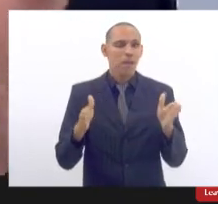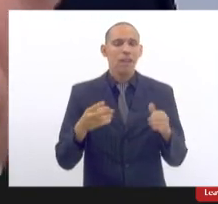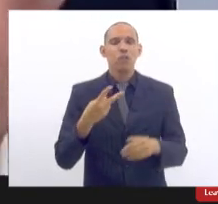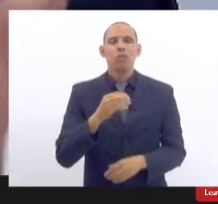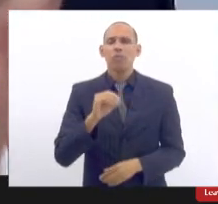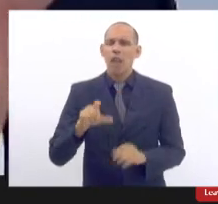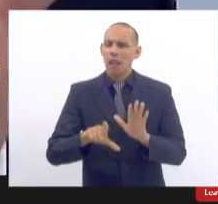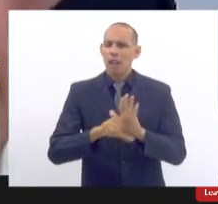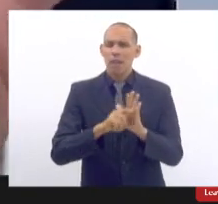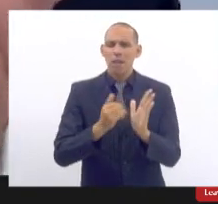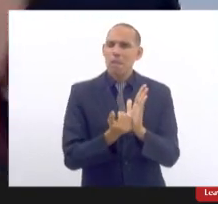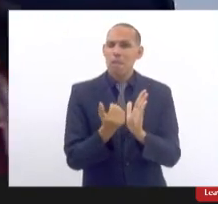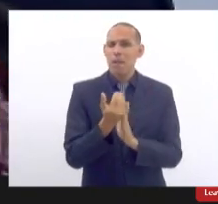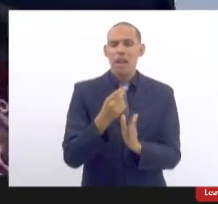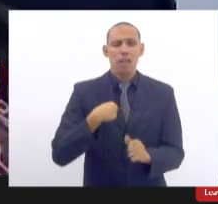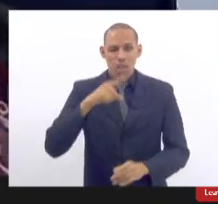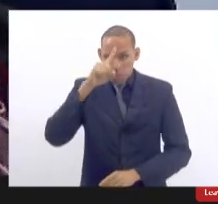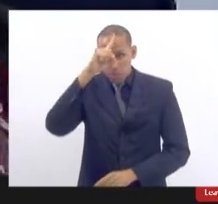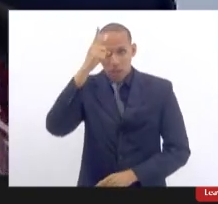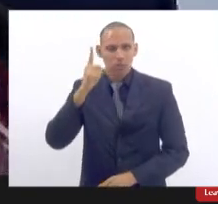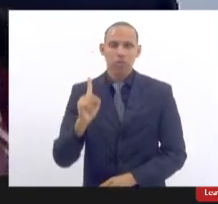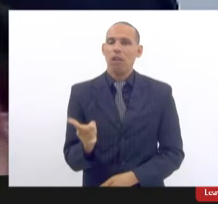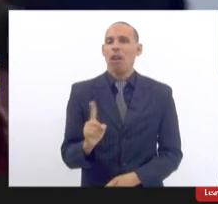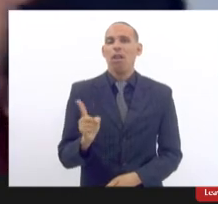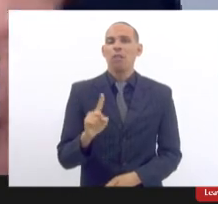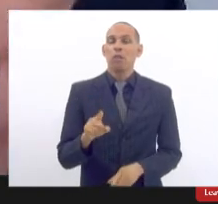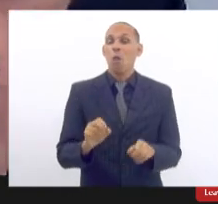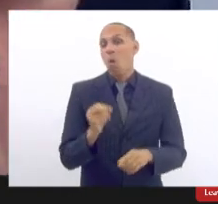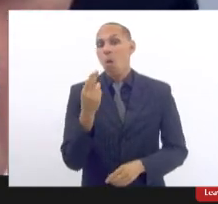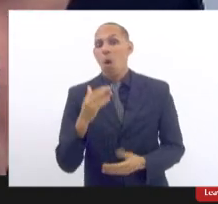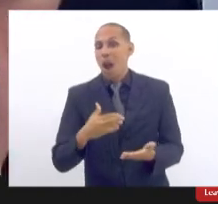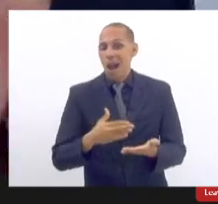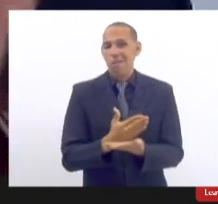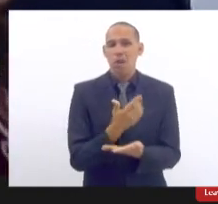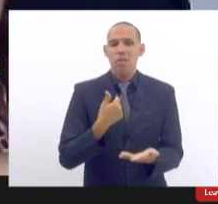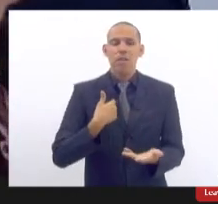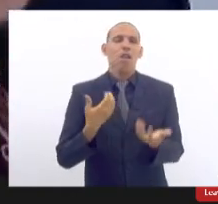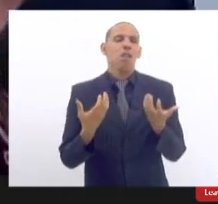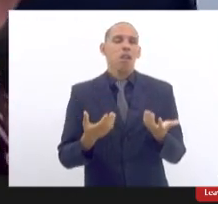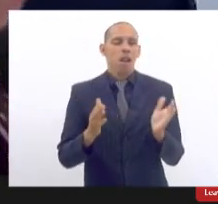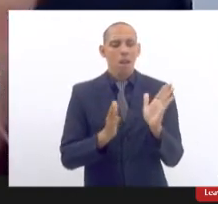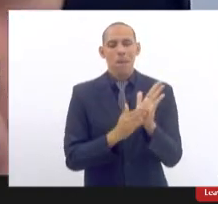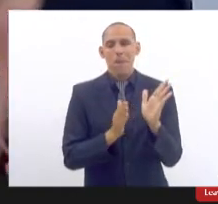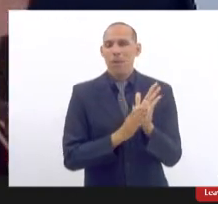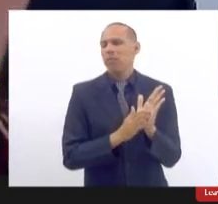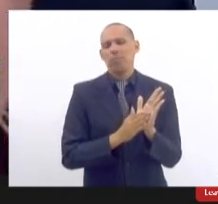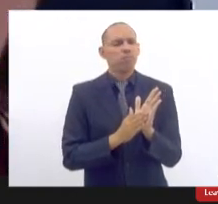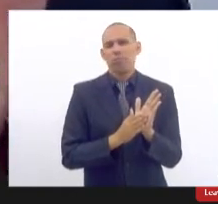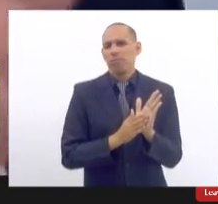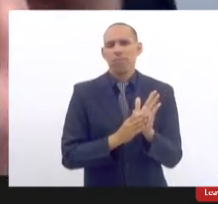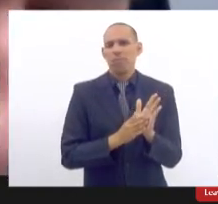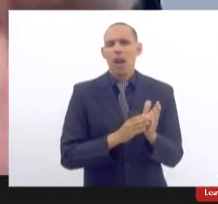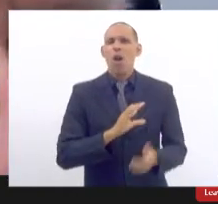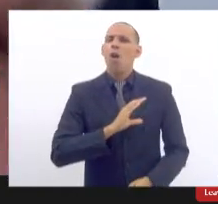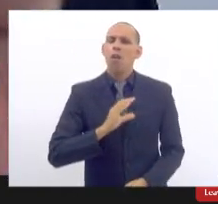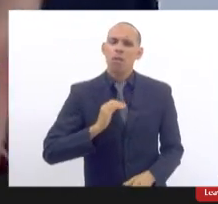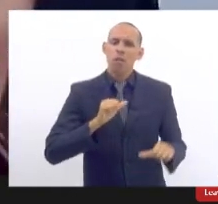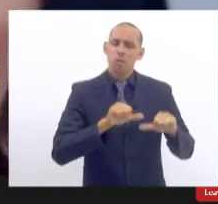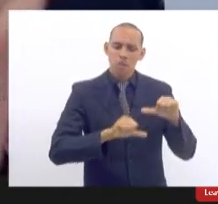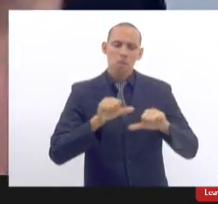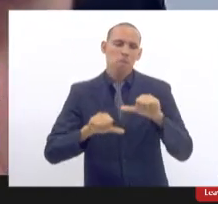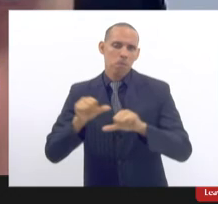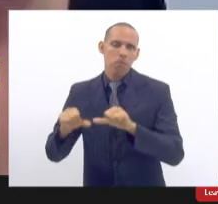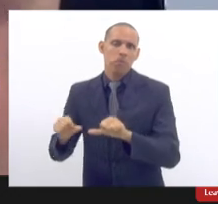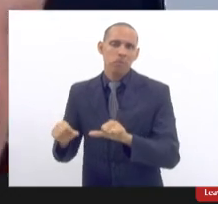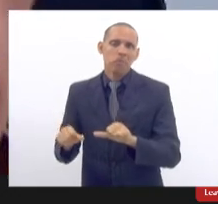nenhuma surgiu da minha cabeça nenhuma foi aprovada exatamente como eu propus as comissões vão modificando elas